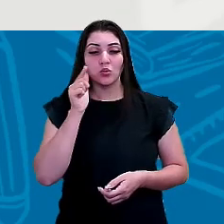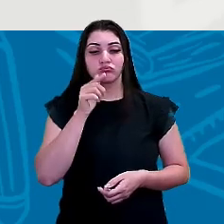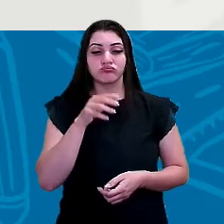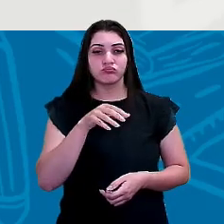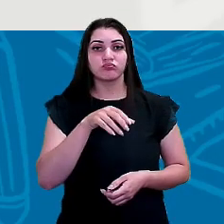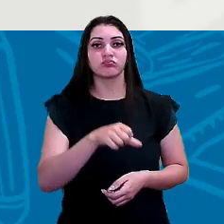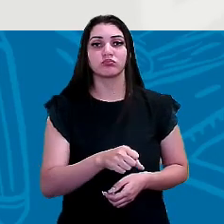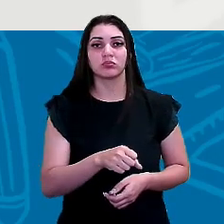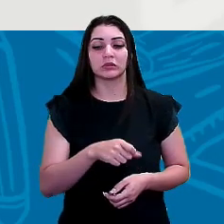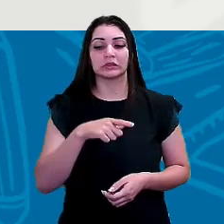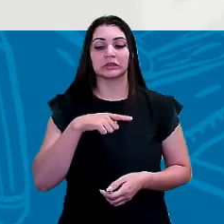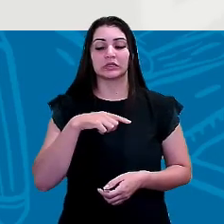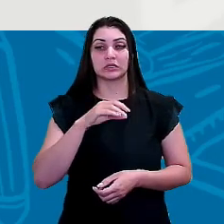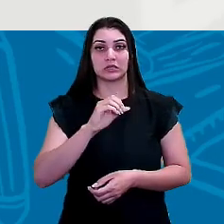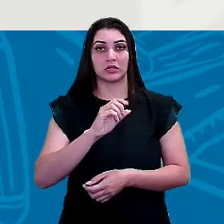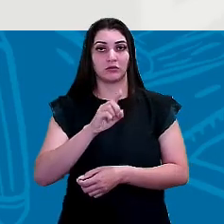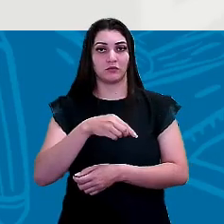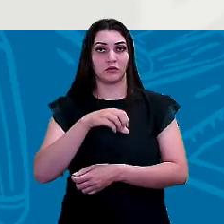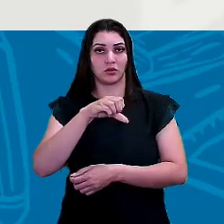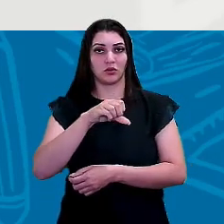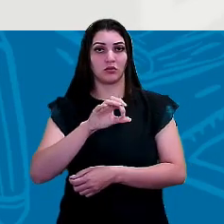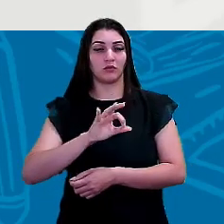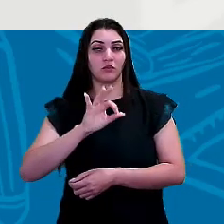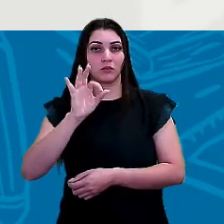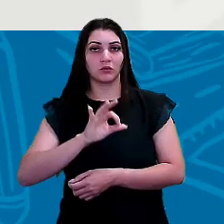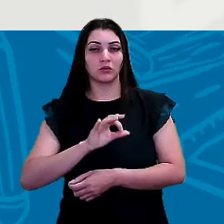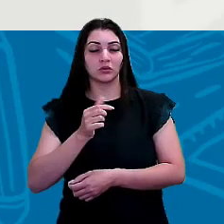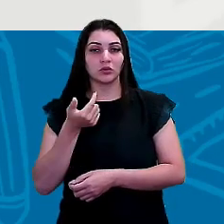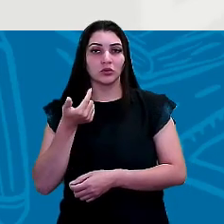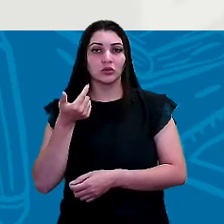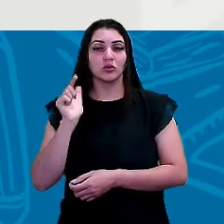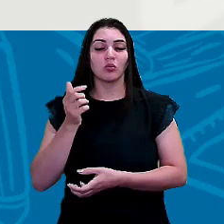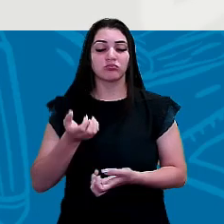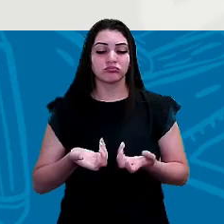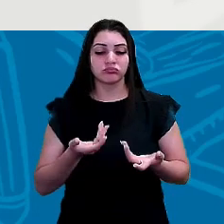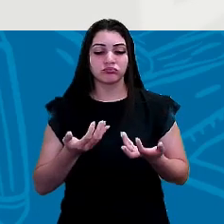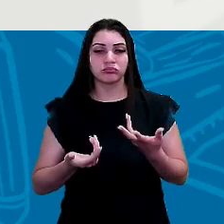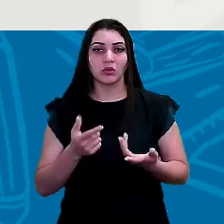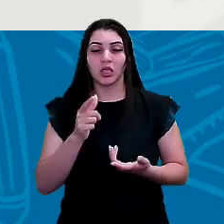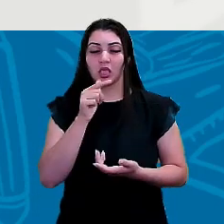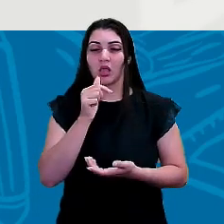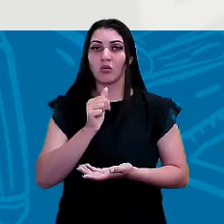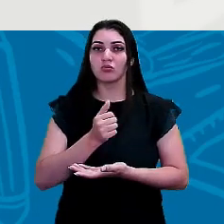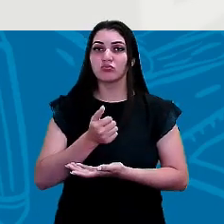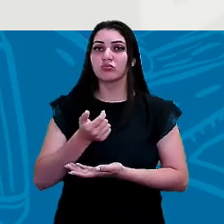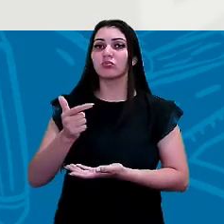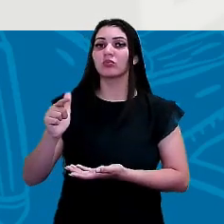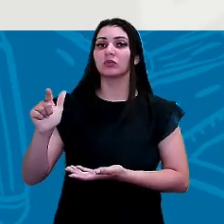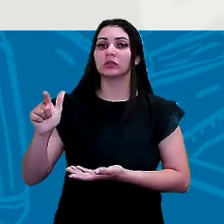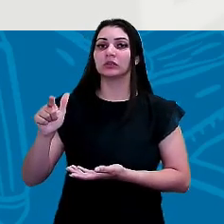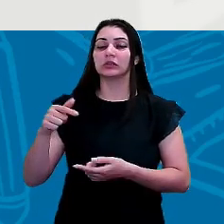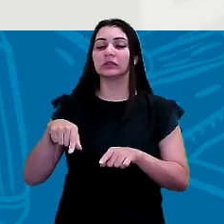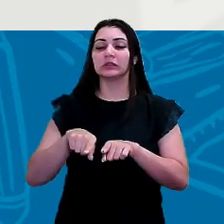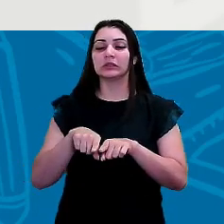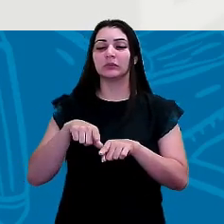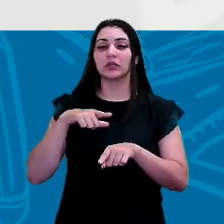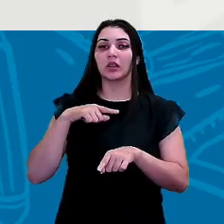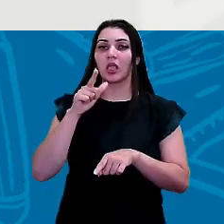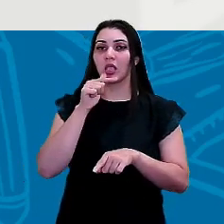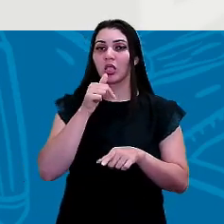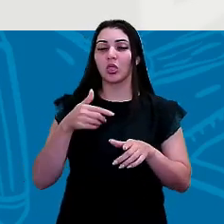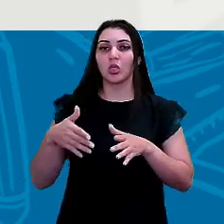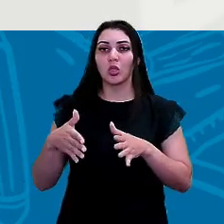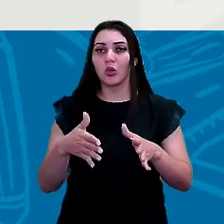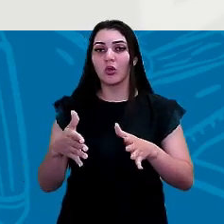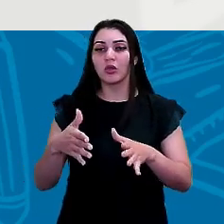temos aí 0,9% de outros vapores de água, entre outras coisas. E nos rios e lagos, apenas